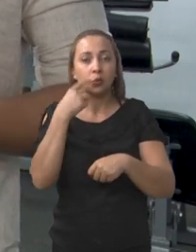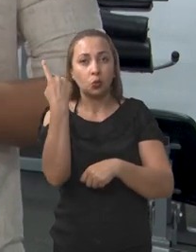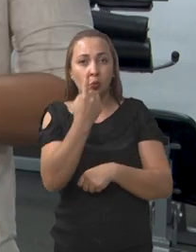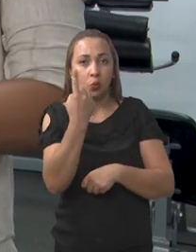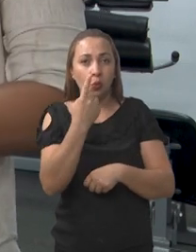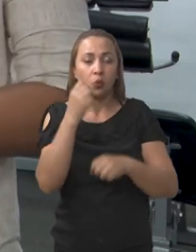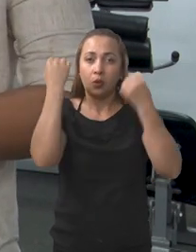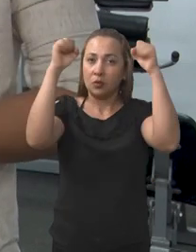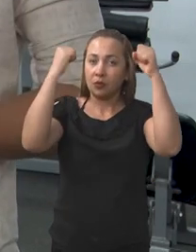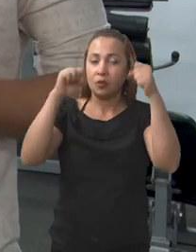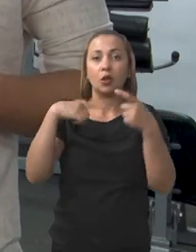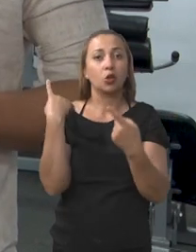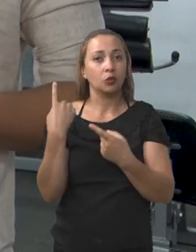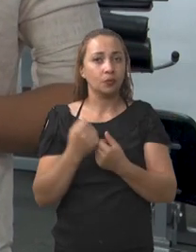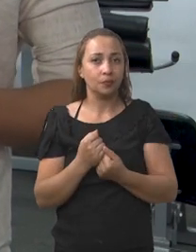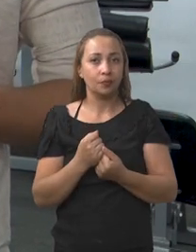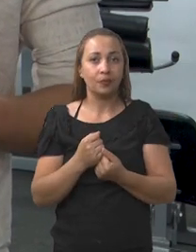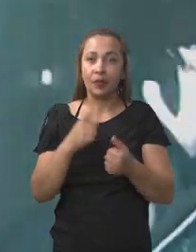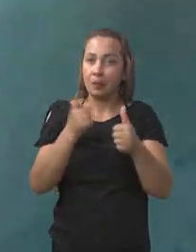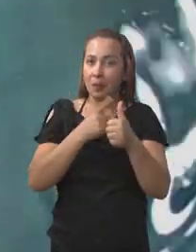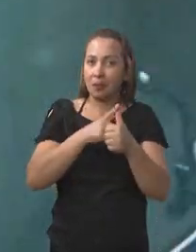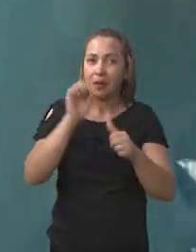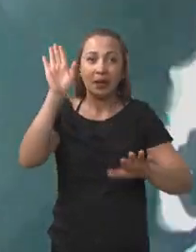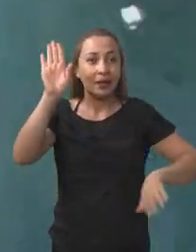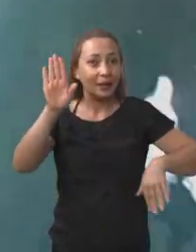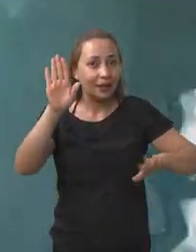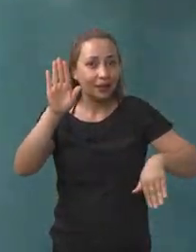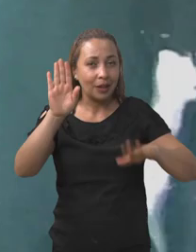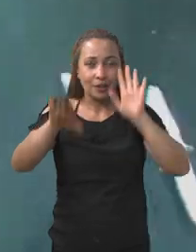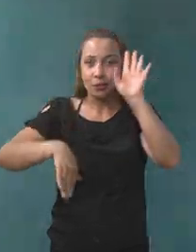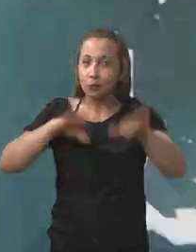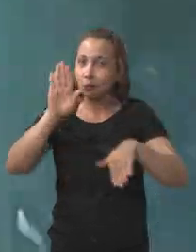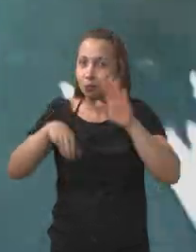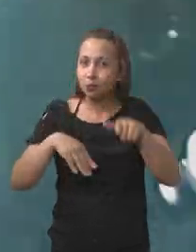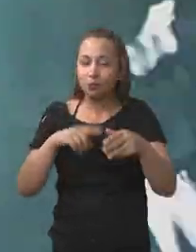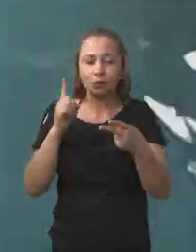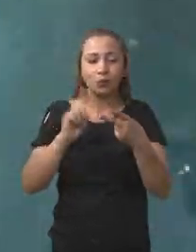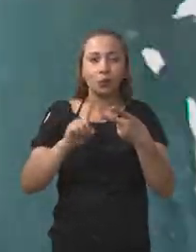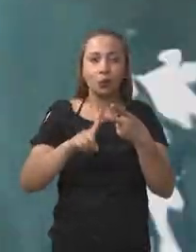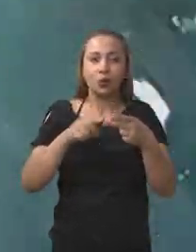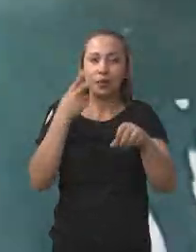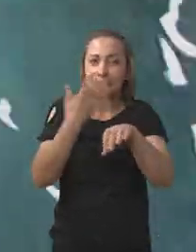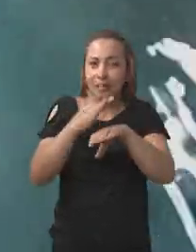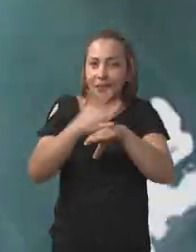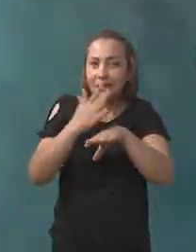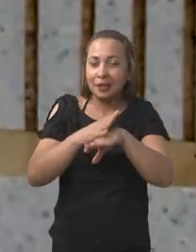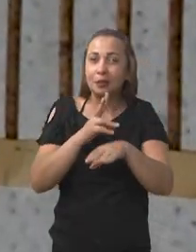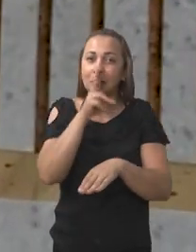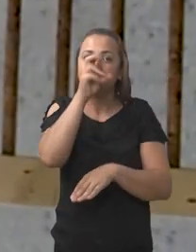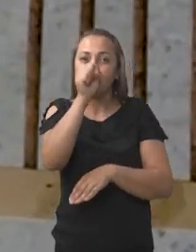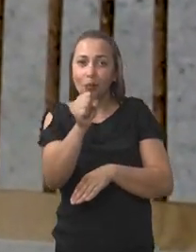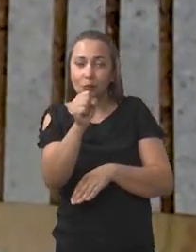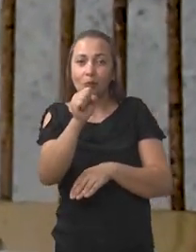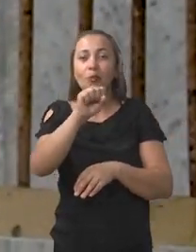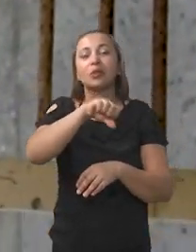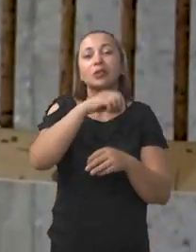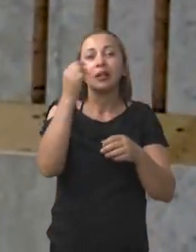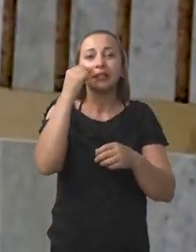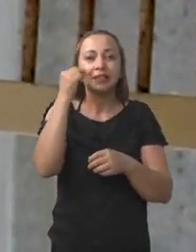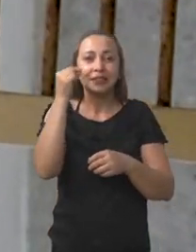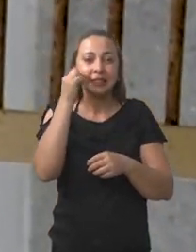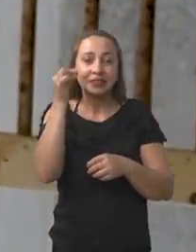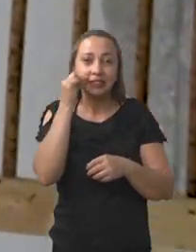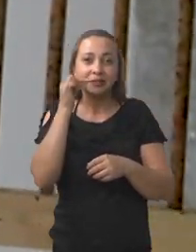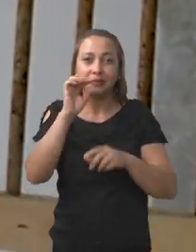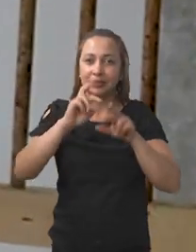com exercício físico. Primeiro, a natação. Segundo, o treinamento de força de camudongos, que é a